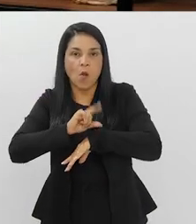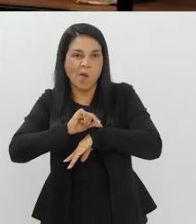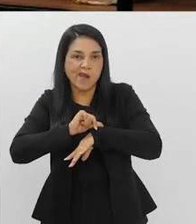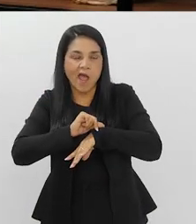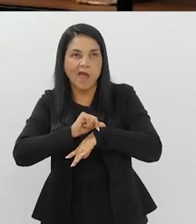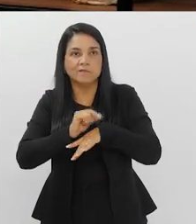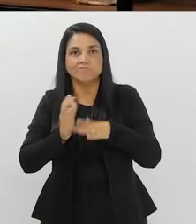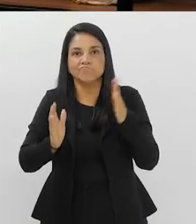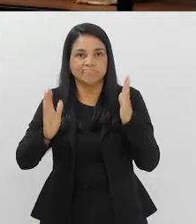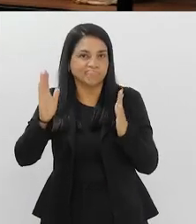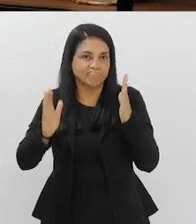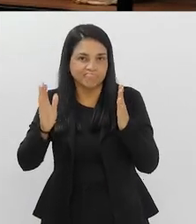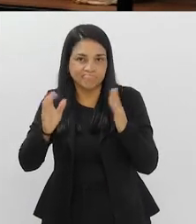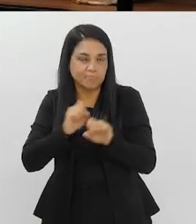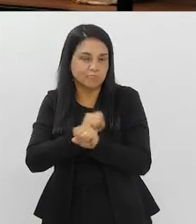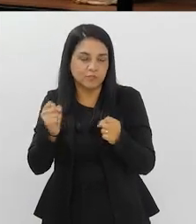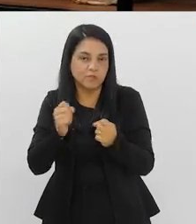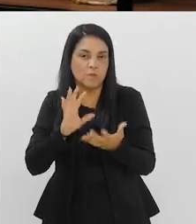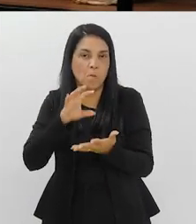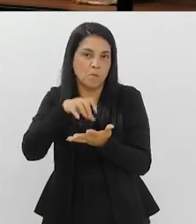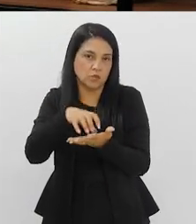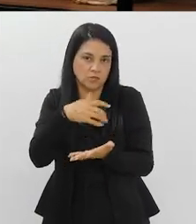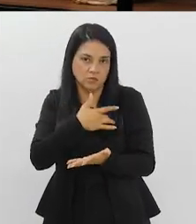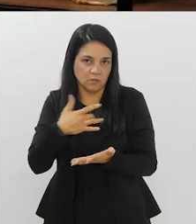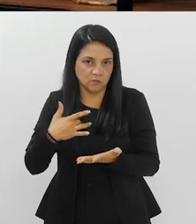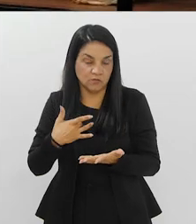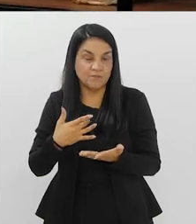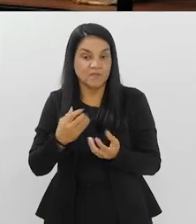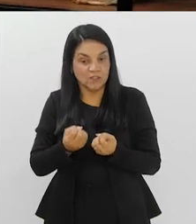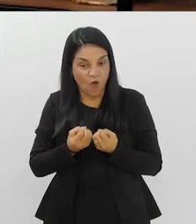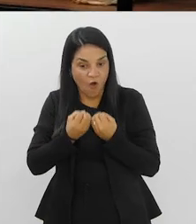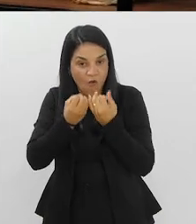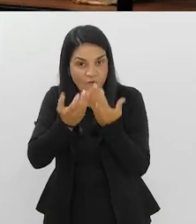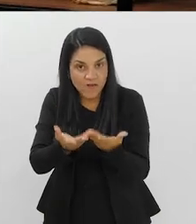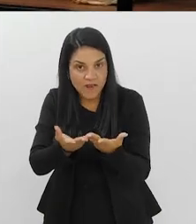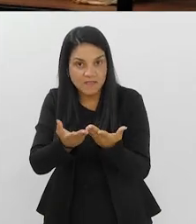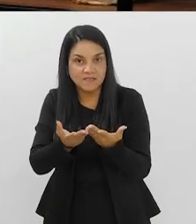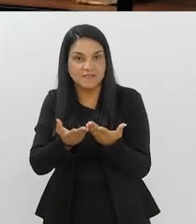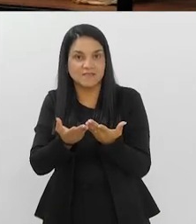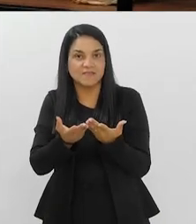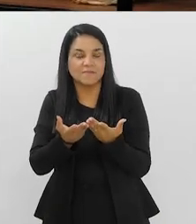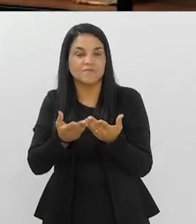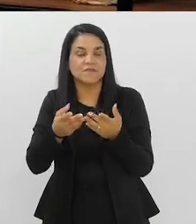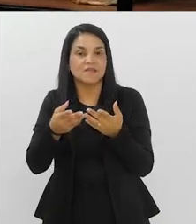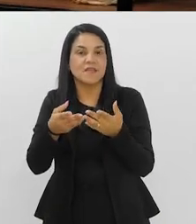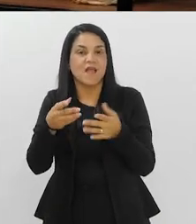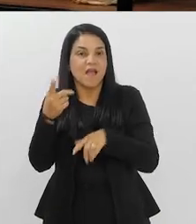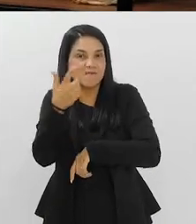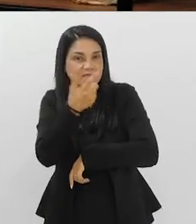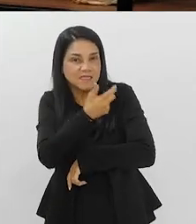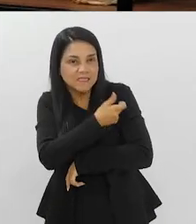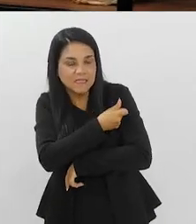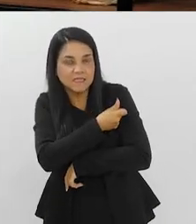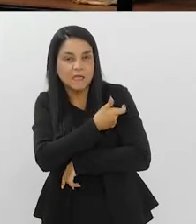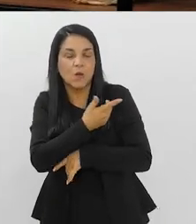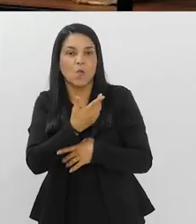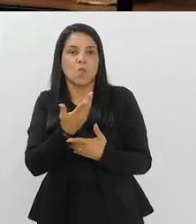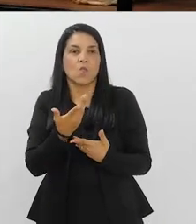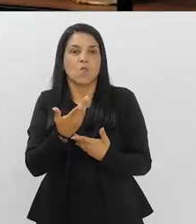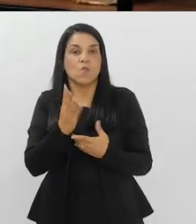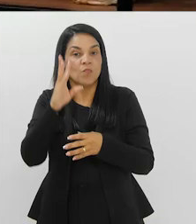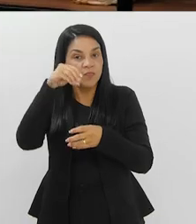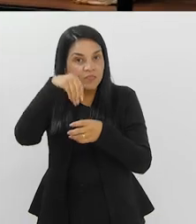levar naquele horário ali comercial do posto de saúde. Mas se você oferece, né? A campanha de vacinação ou a